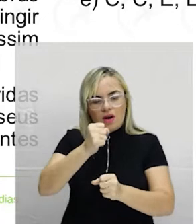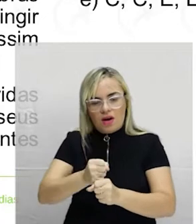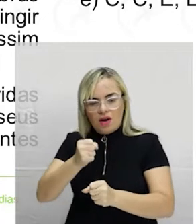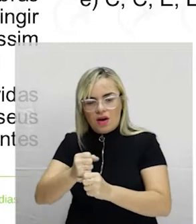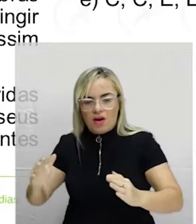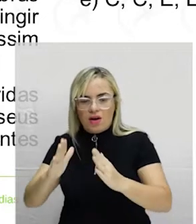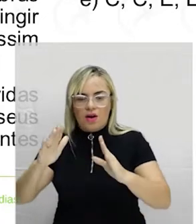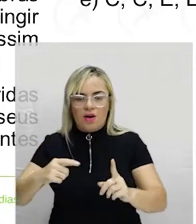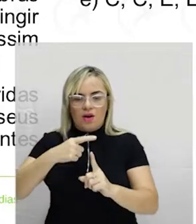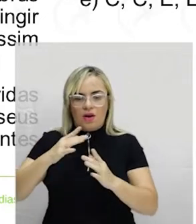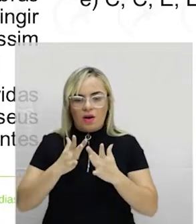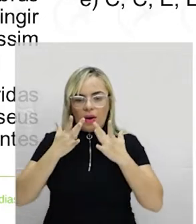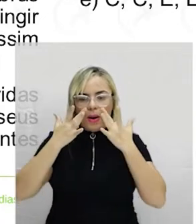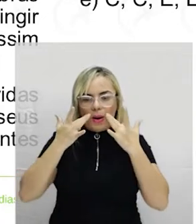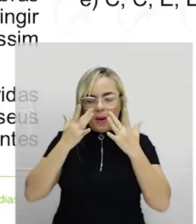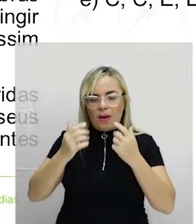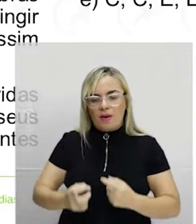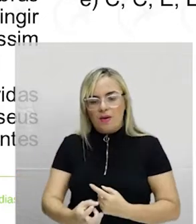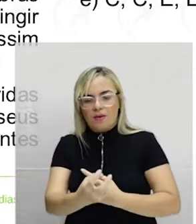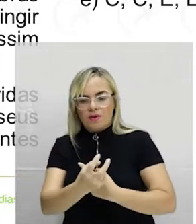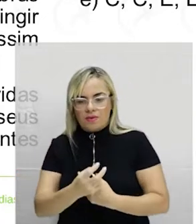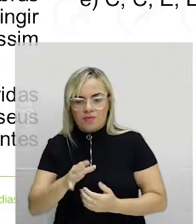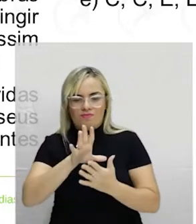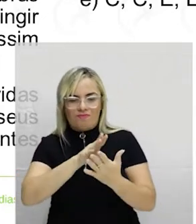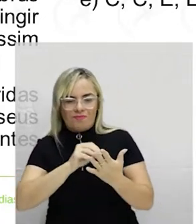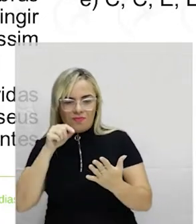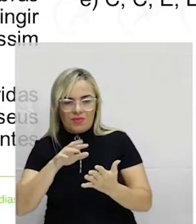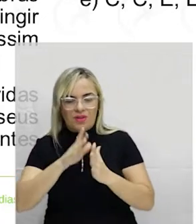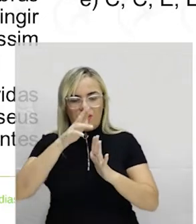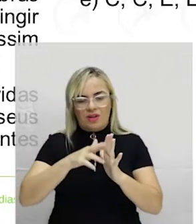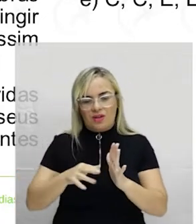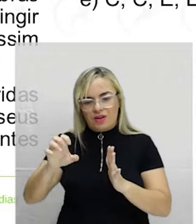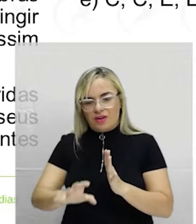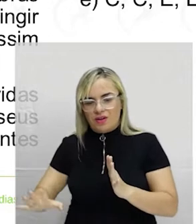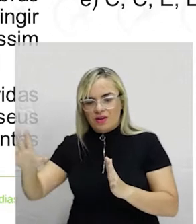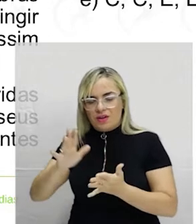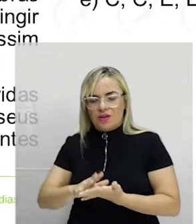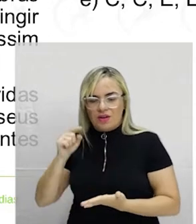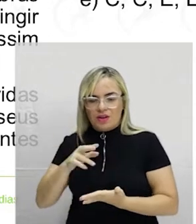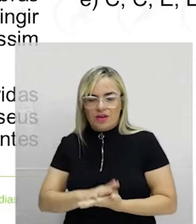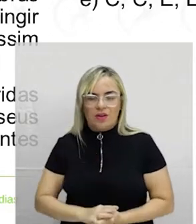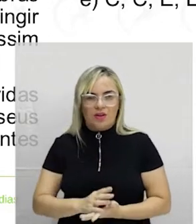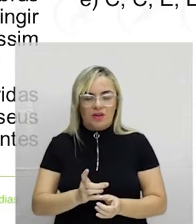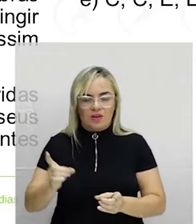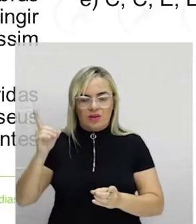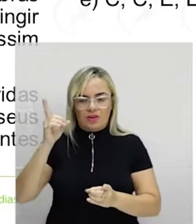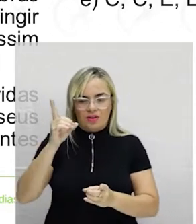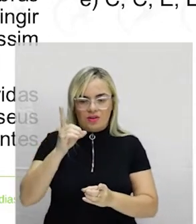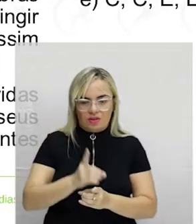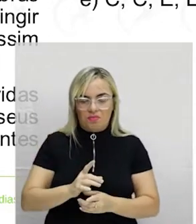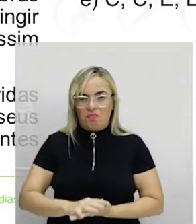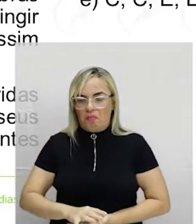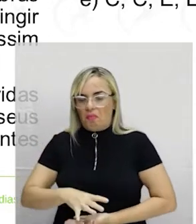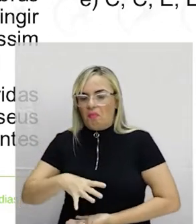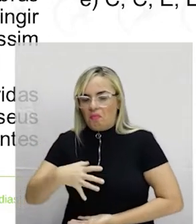infringir regras europeias e criar, no nosso jeitinho brasileiro, soluções inesperadas, inventando assim uma nova impressão. Item